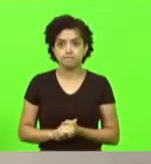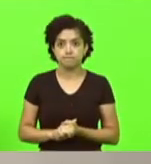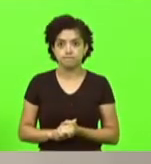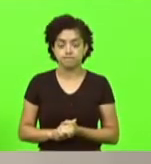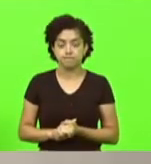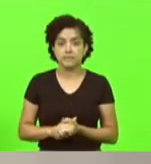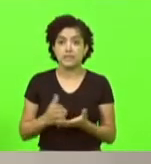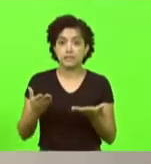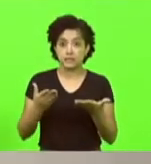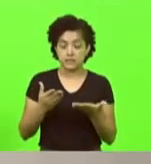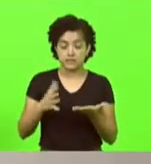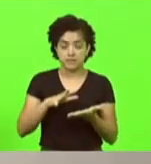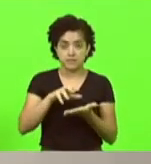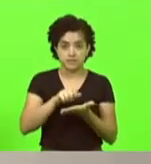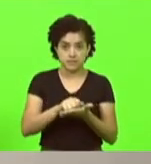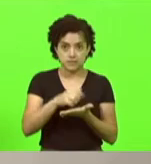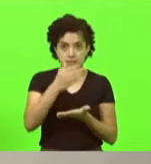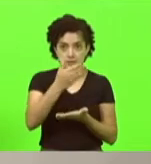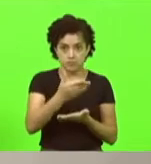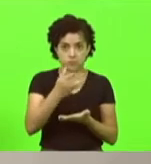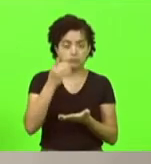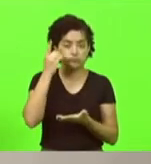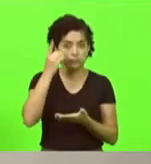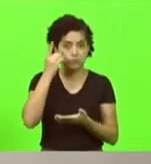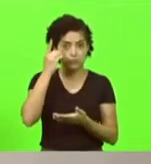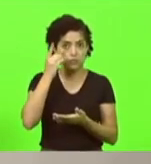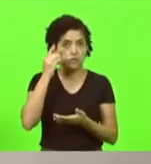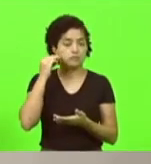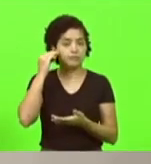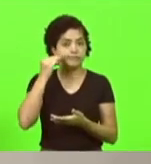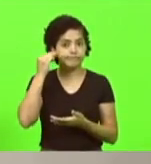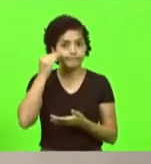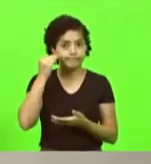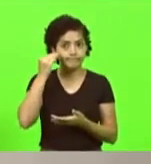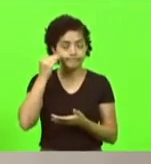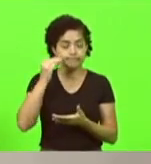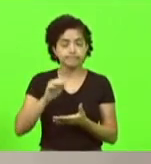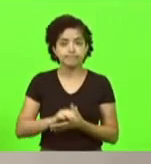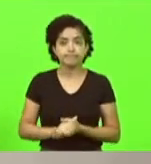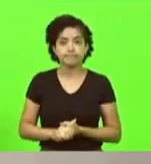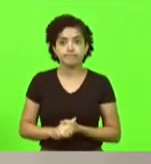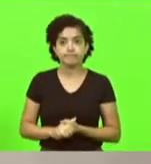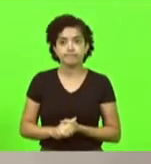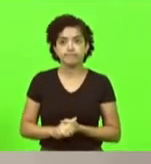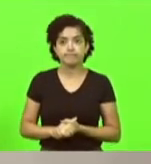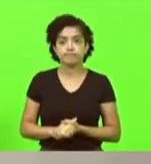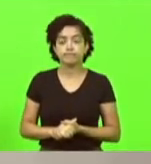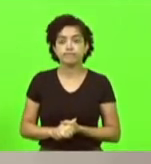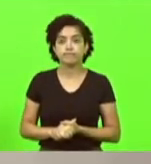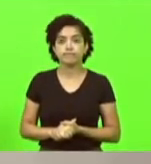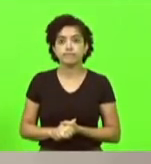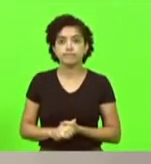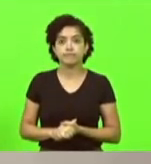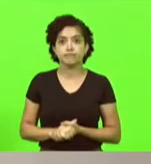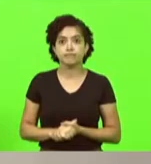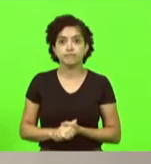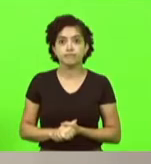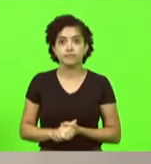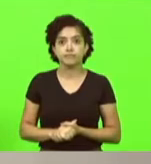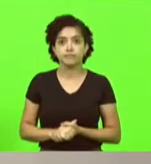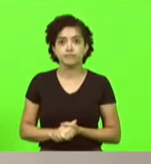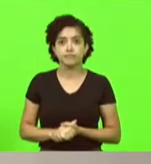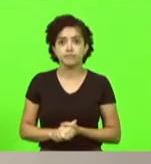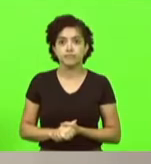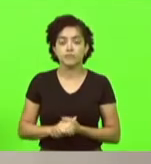inscrito o deputado Marcos Machado pela liderança do PL. Pela ordem, senhor presidente, se me permite.